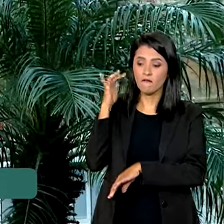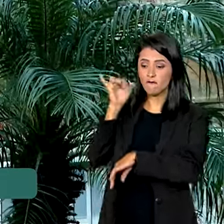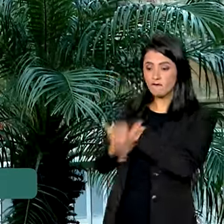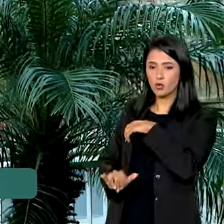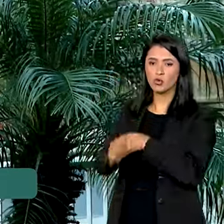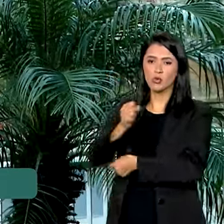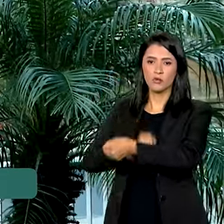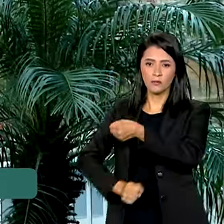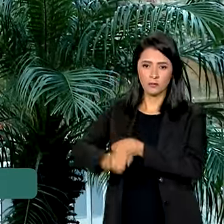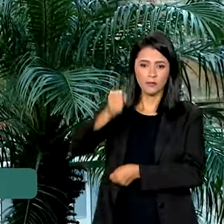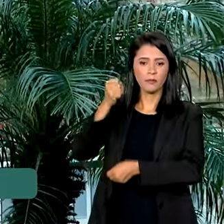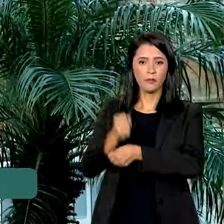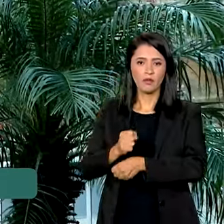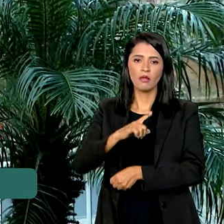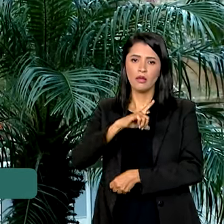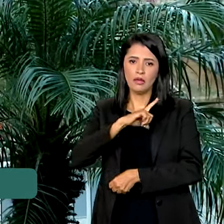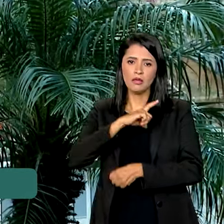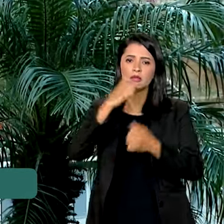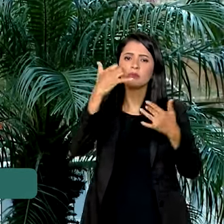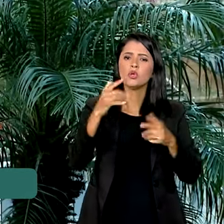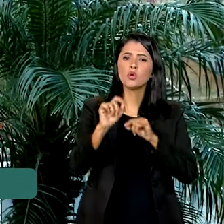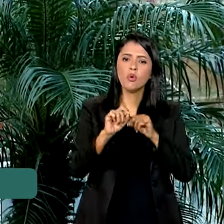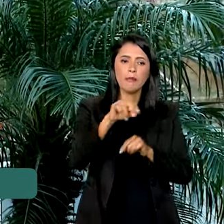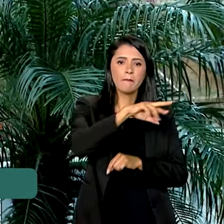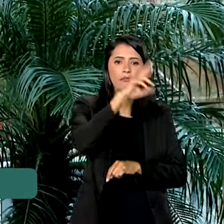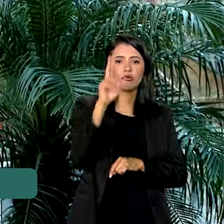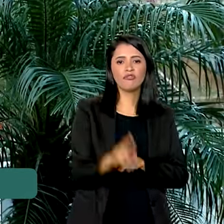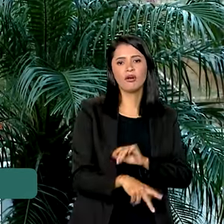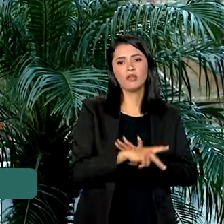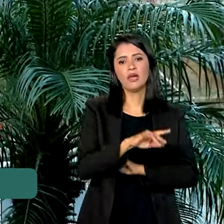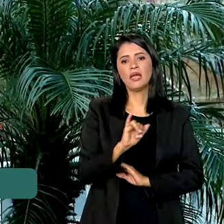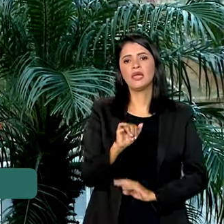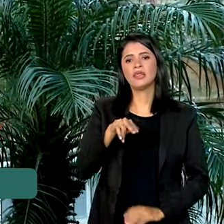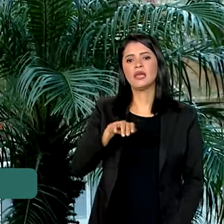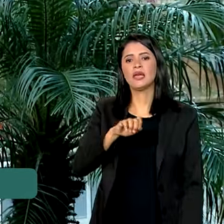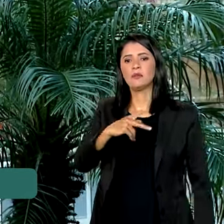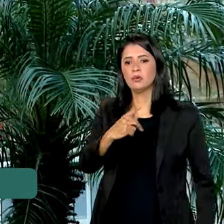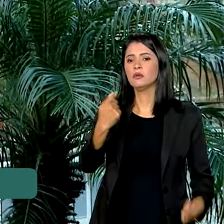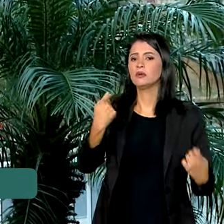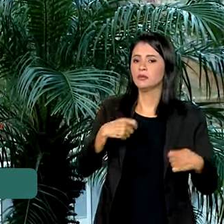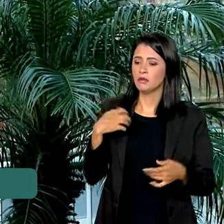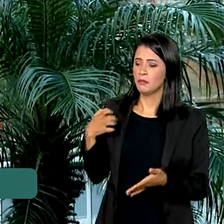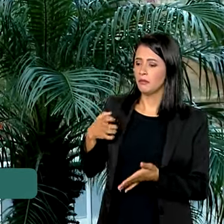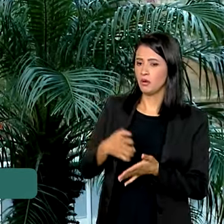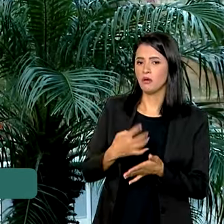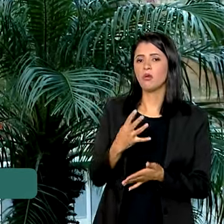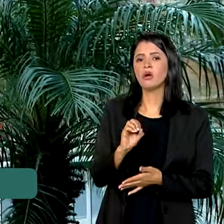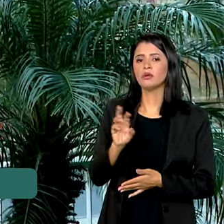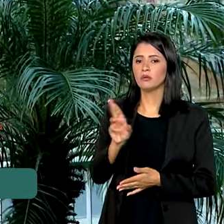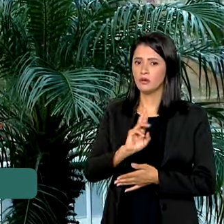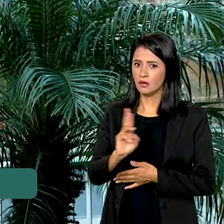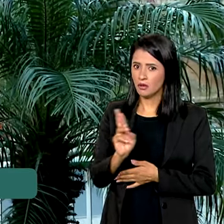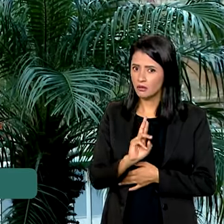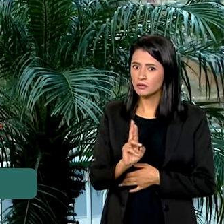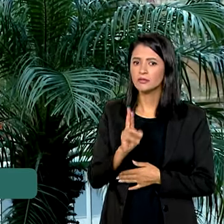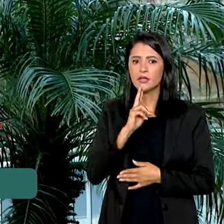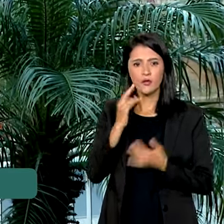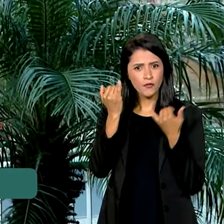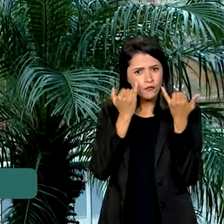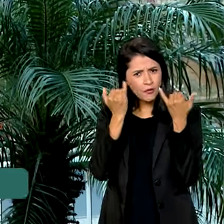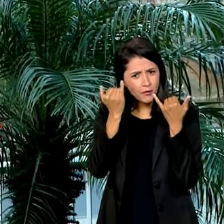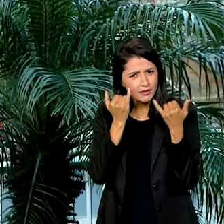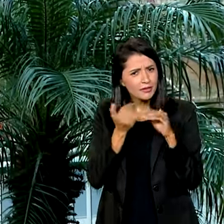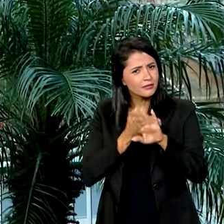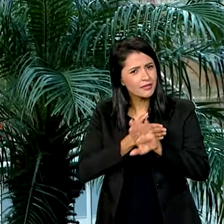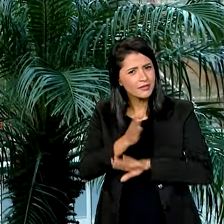prova no ano passado e teve a justificativa reprovada pelo INEP. Eles também precisam pagar os R$,00. Para mais informações,